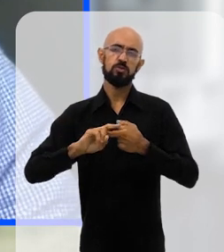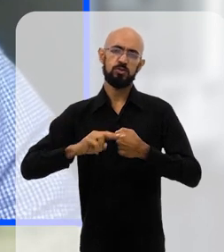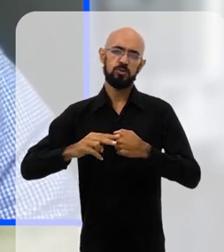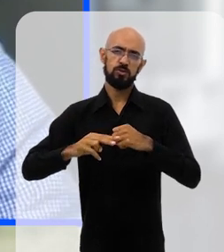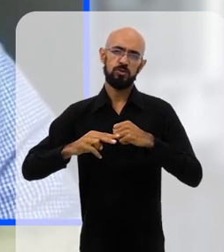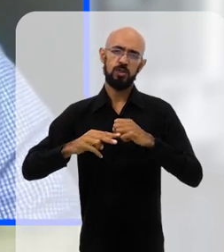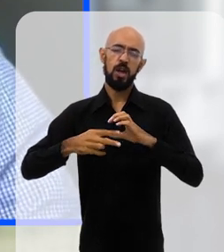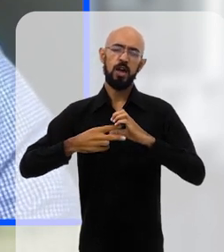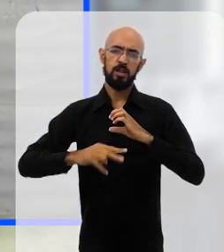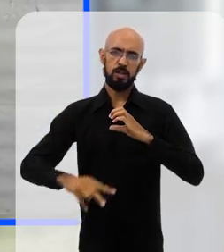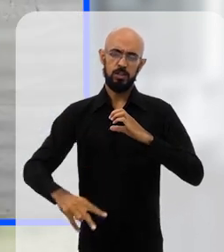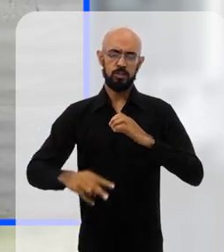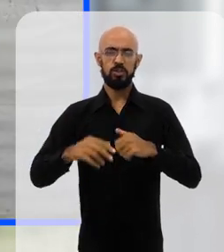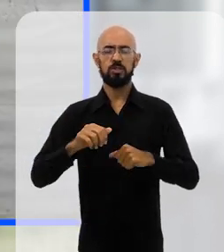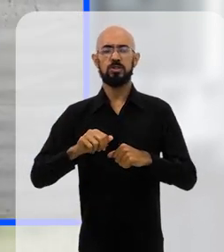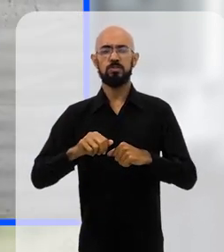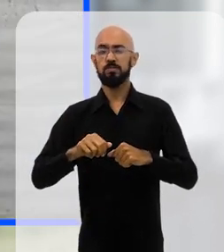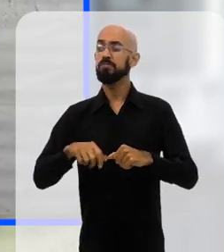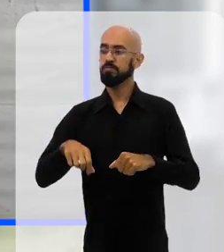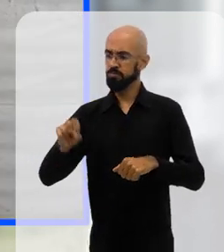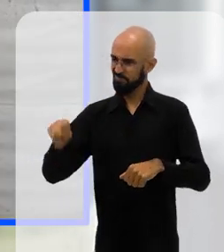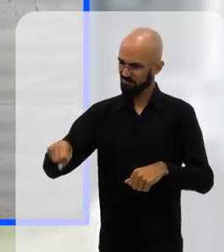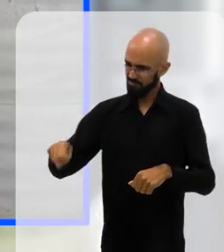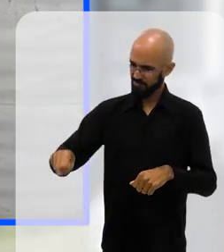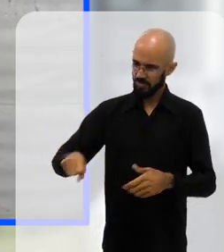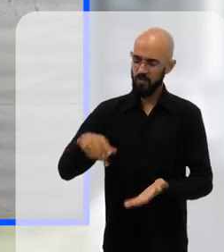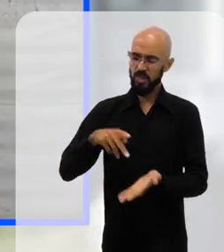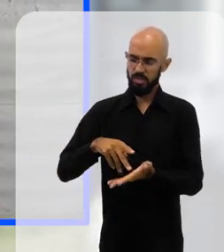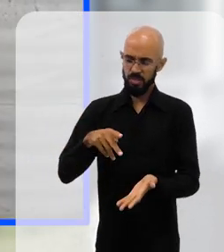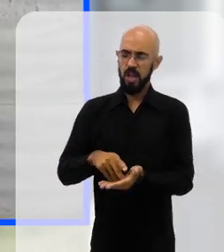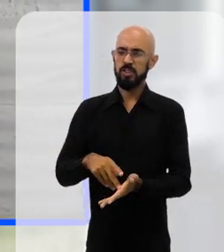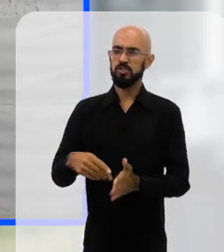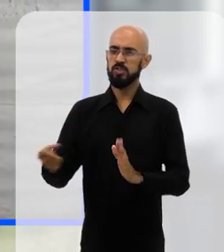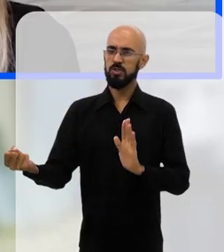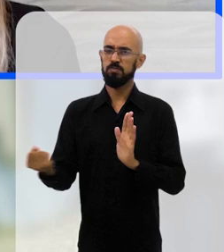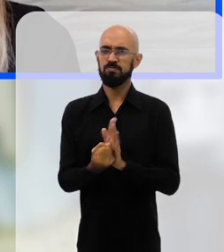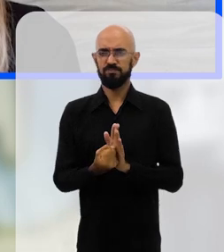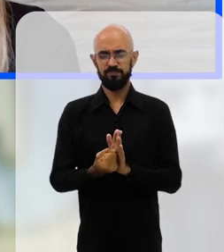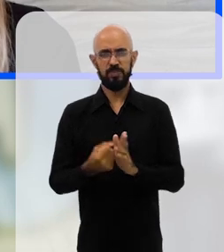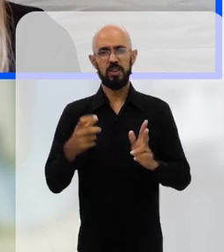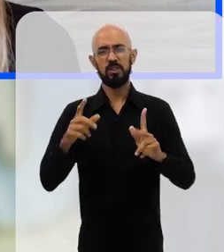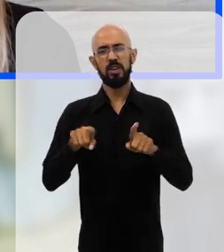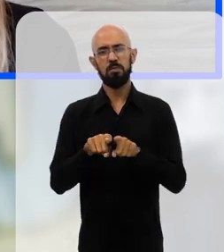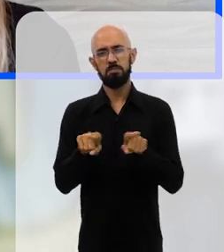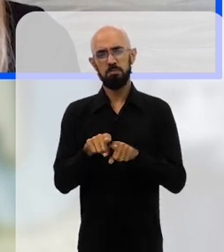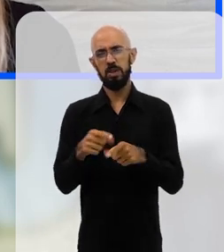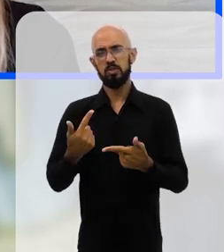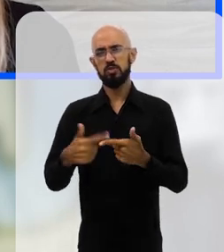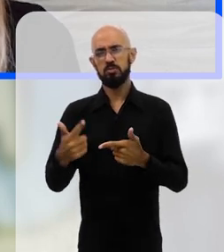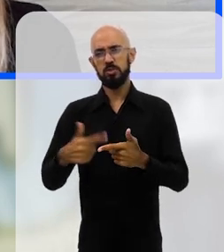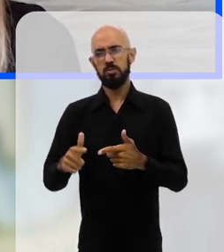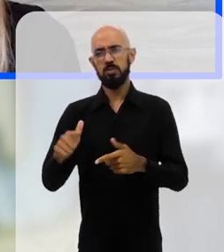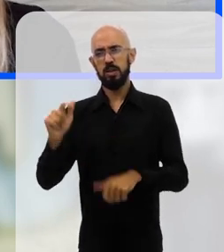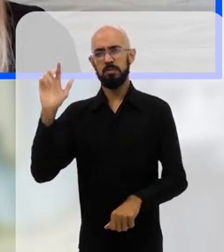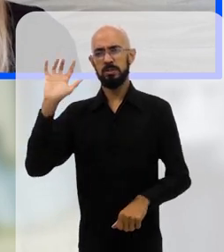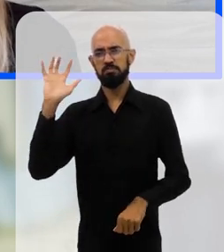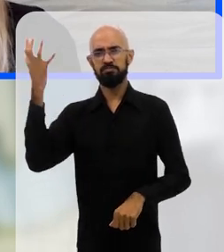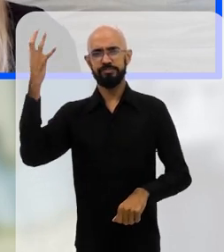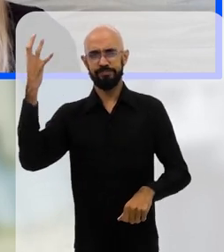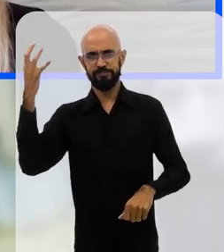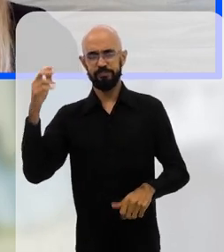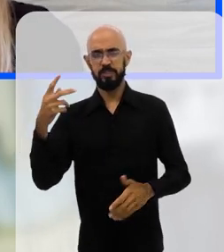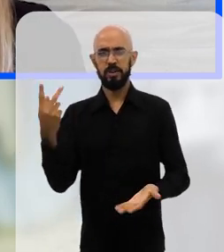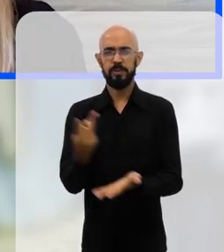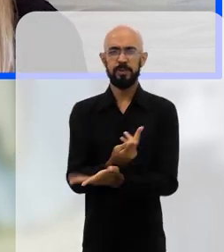impactante. Com certeza, muito impactante, assim como as tragédias climáticas, vamos dizer assim, né, Jefferson? Essa